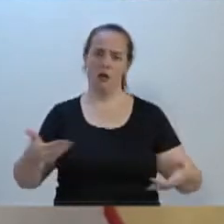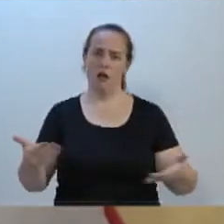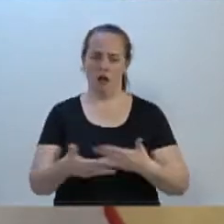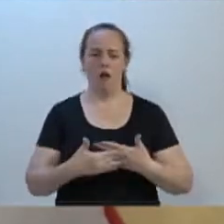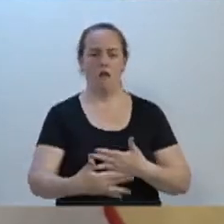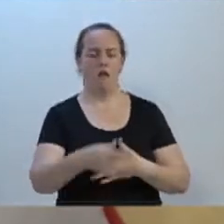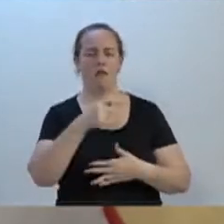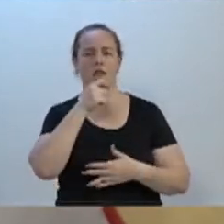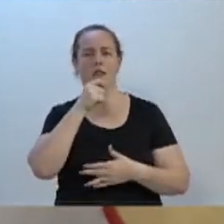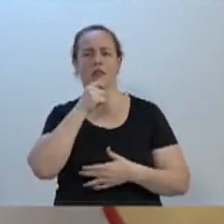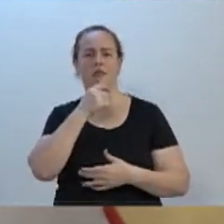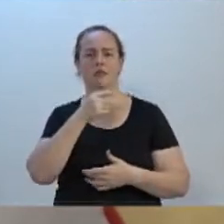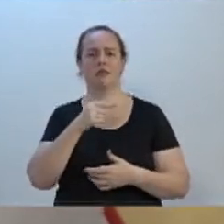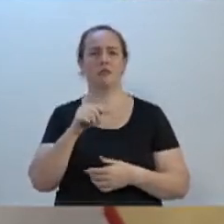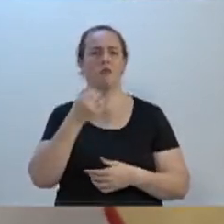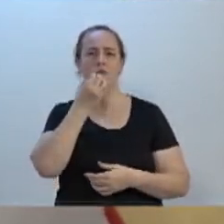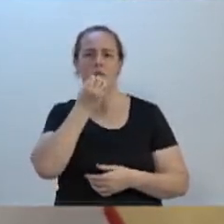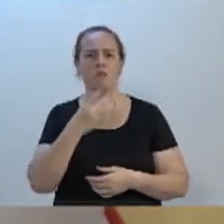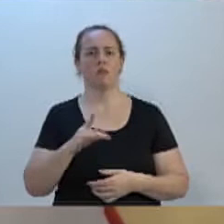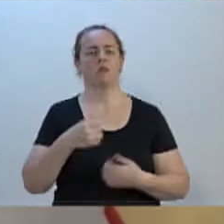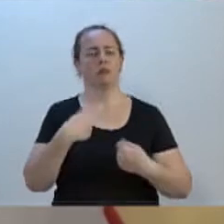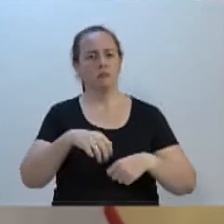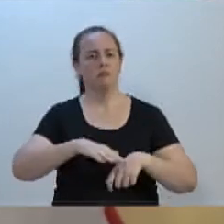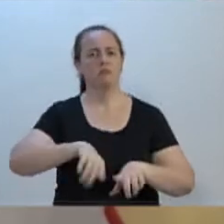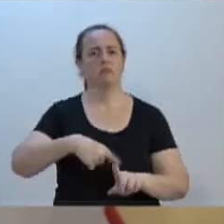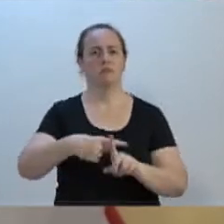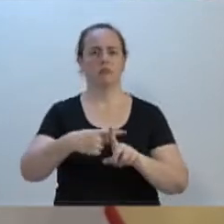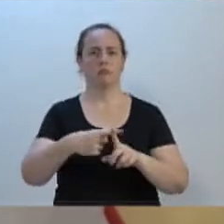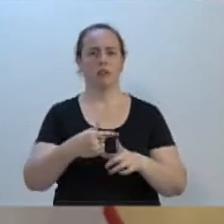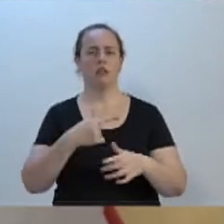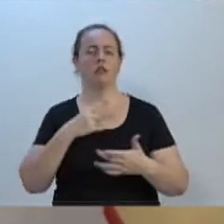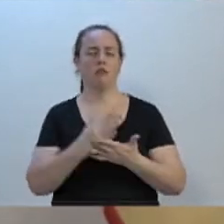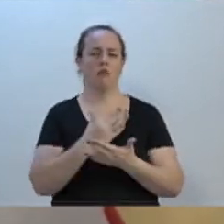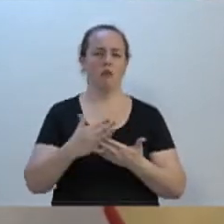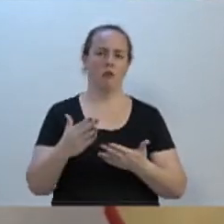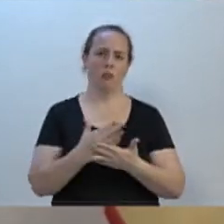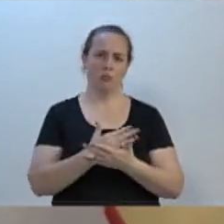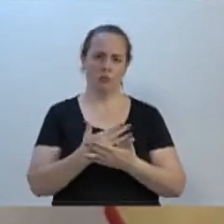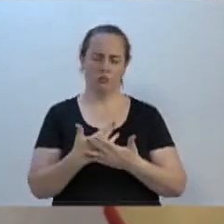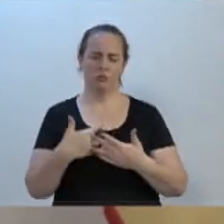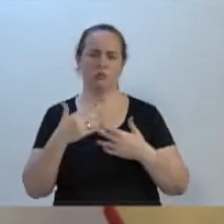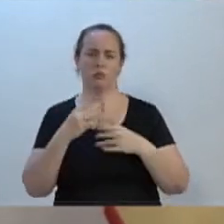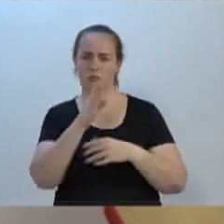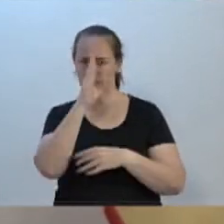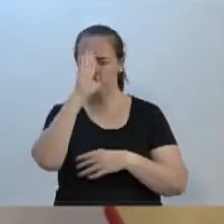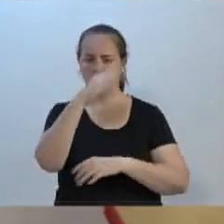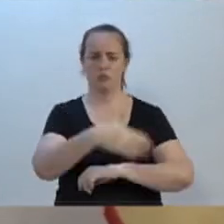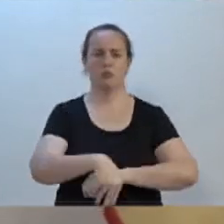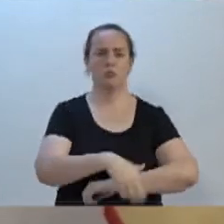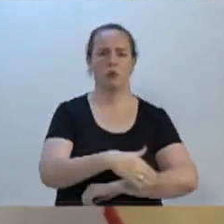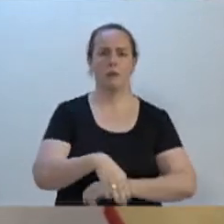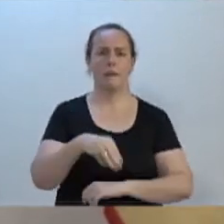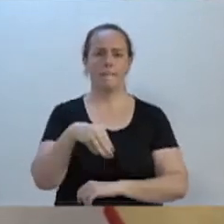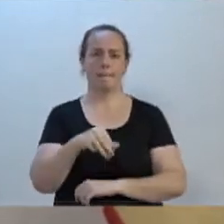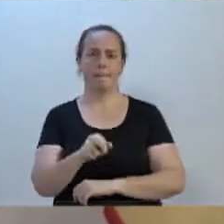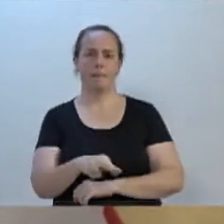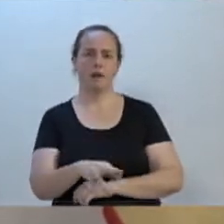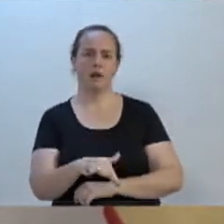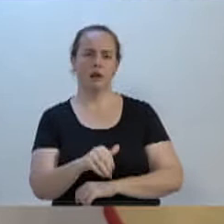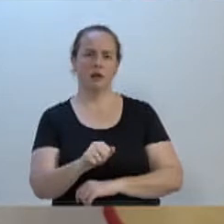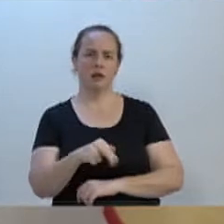ainda não foi o suficiente. Nós tivemos alguns reservatórios, principalmente um ali na Rua Mariana, na